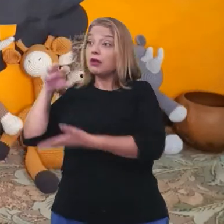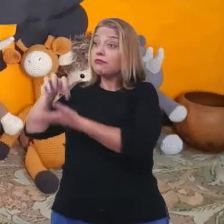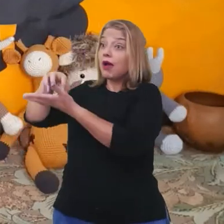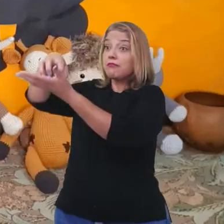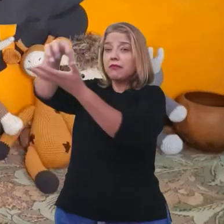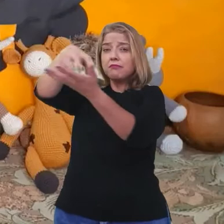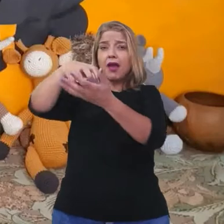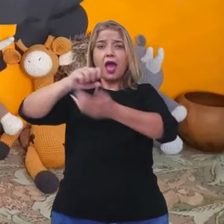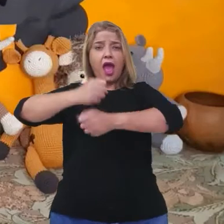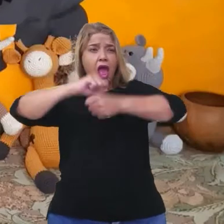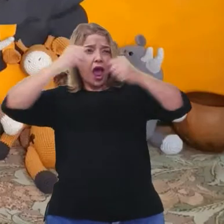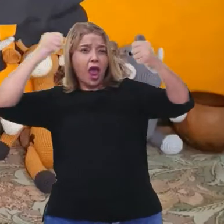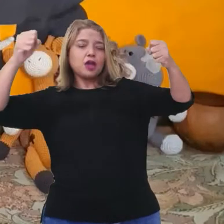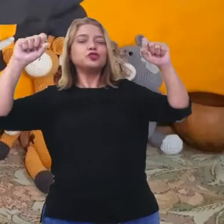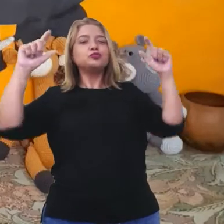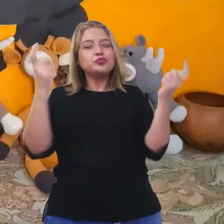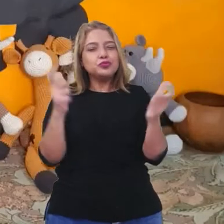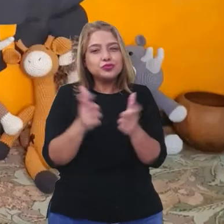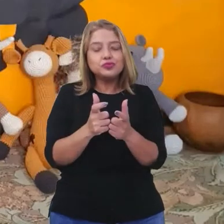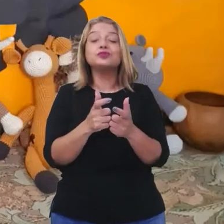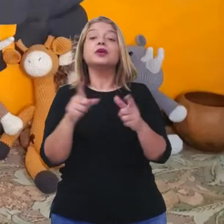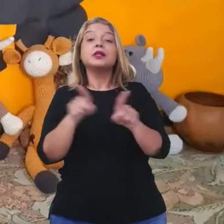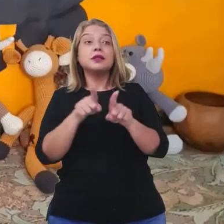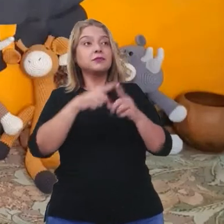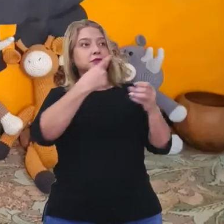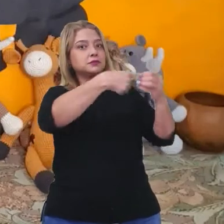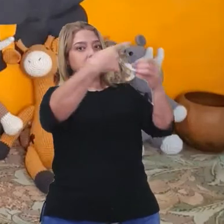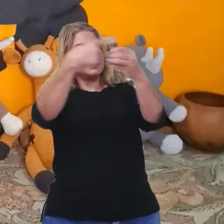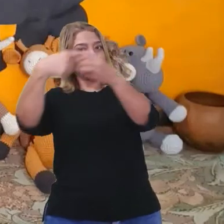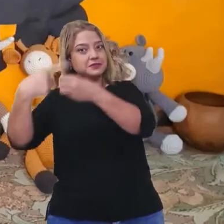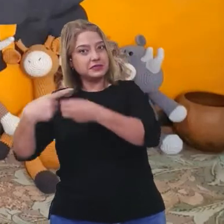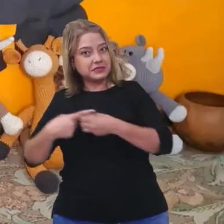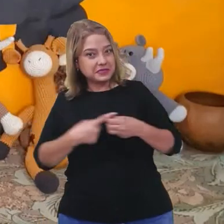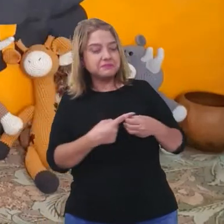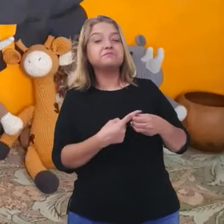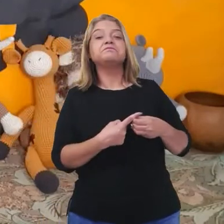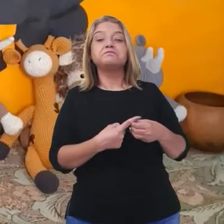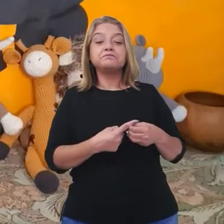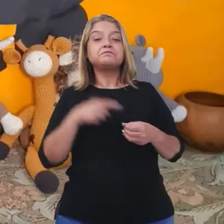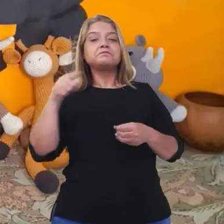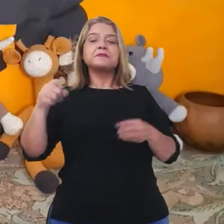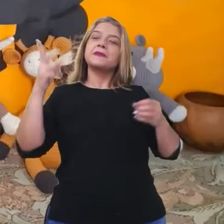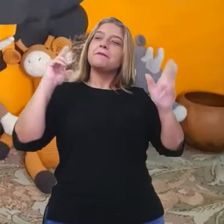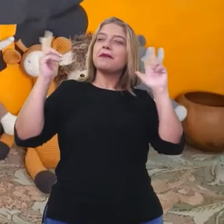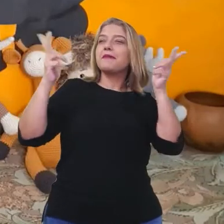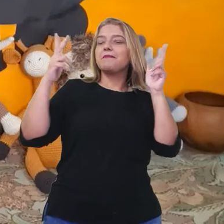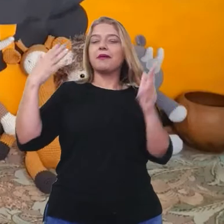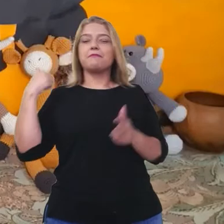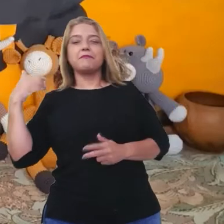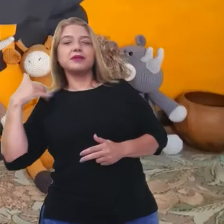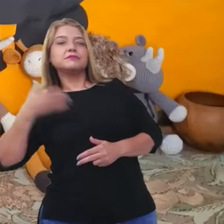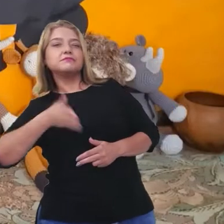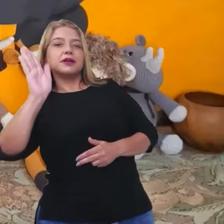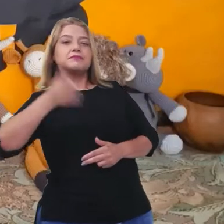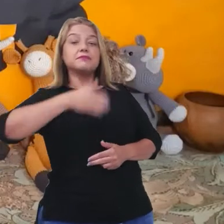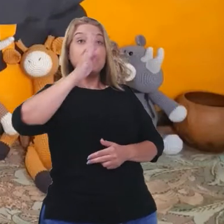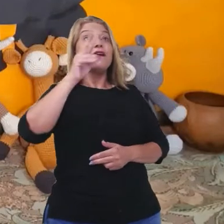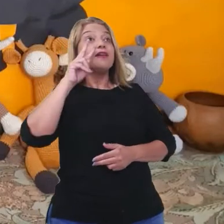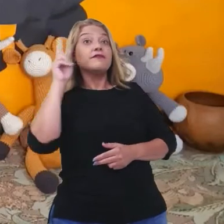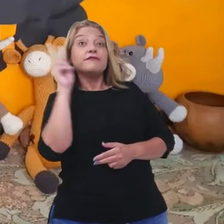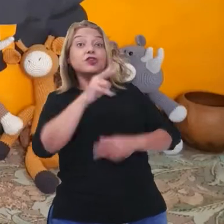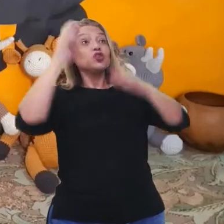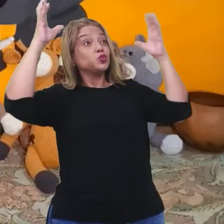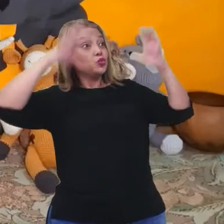pequenas e também muitas cidades. Enquanto se aventuraram, eles viram chuva de